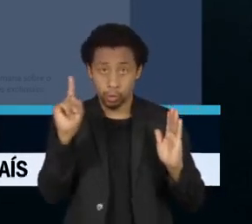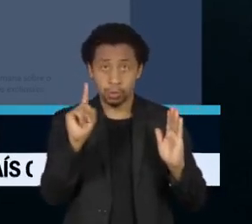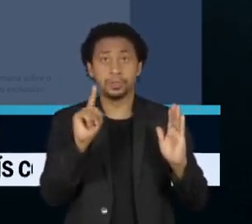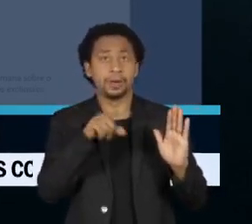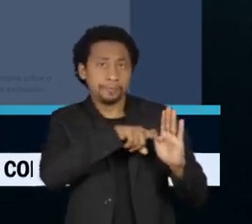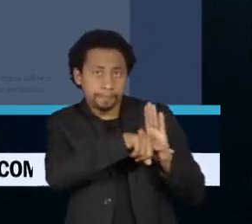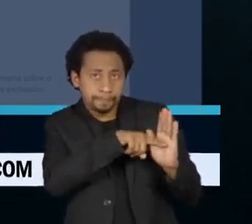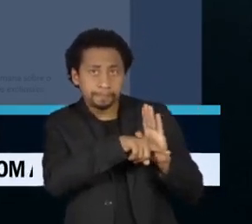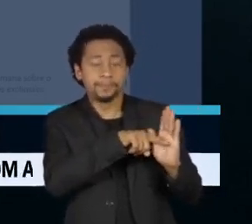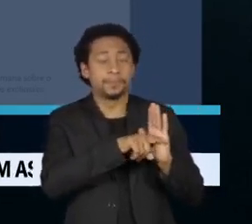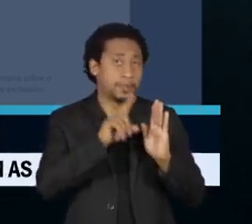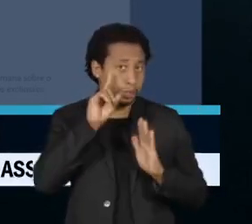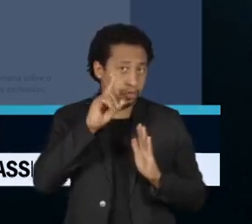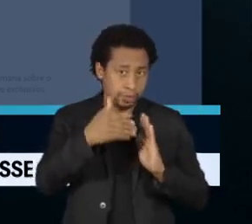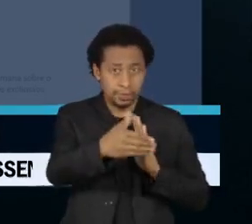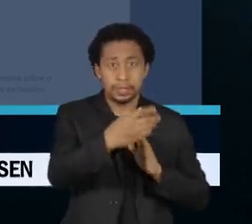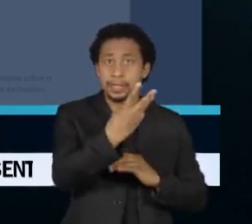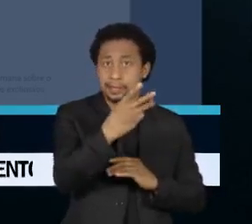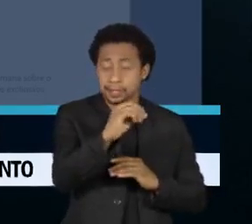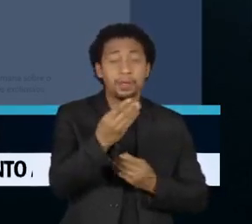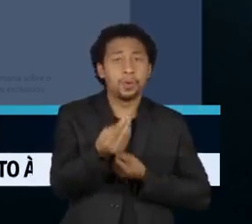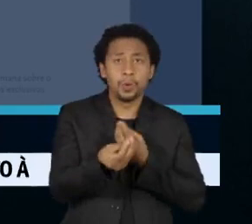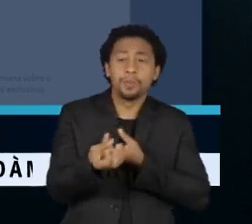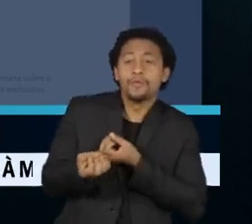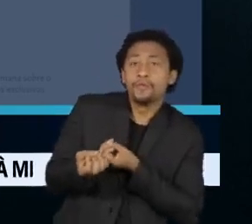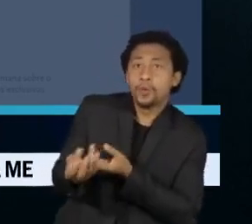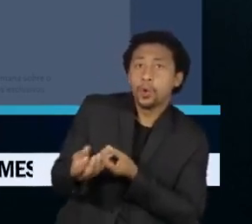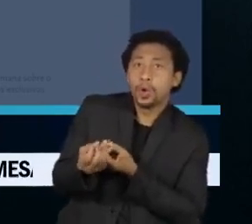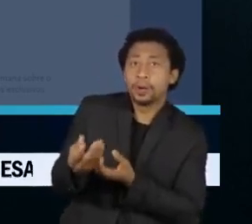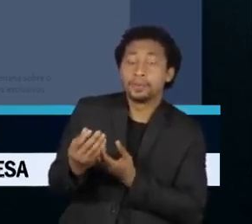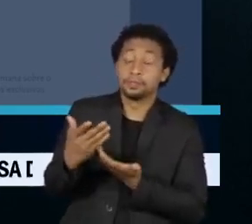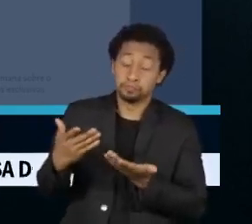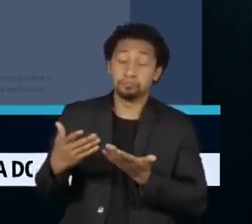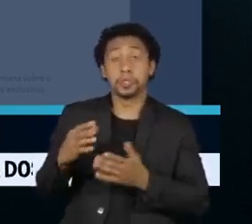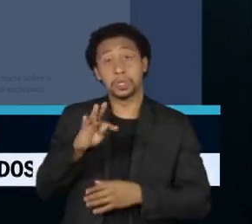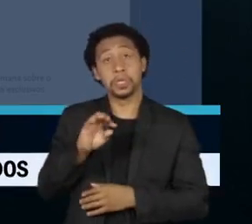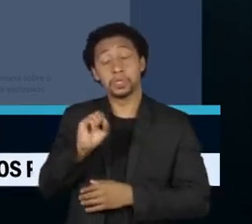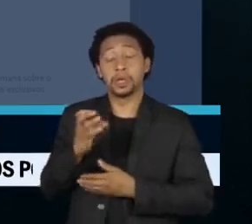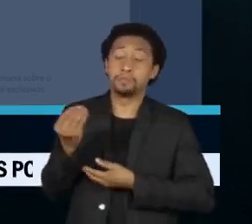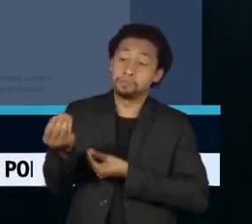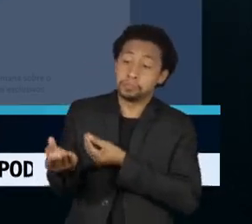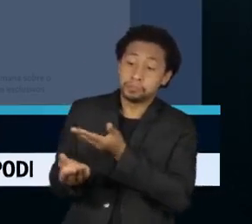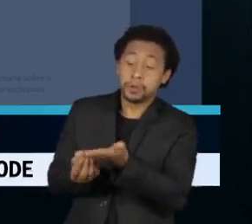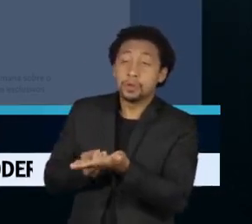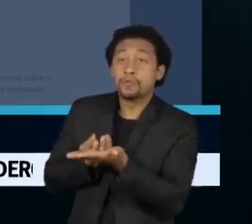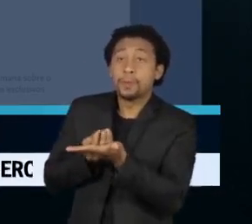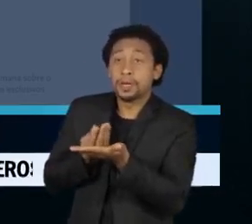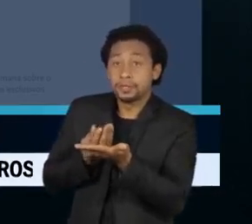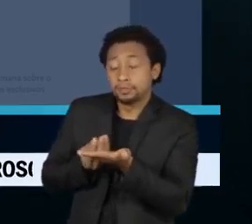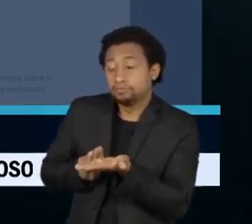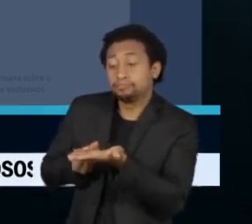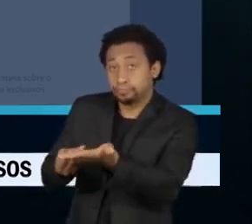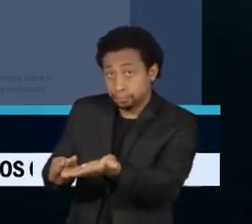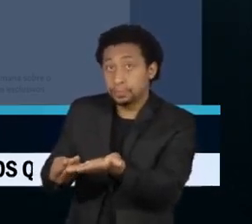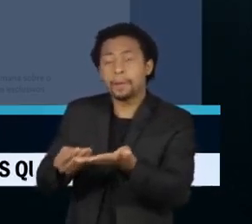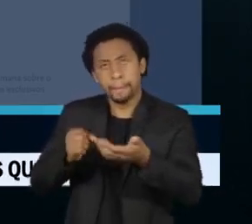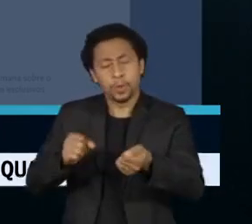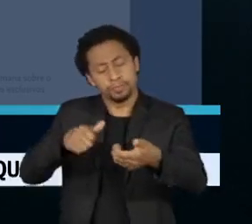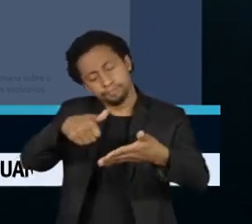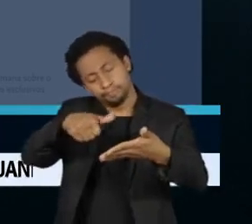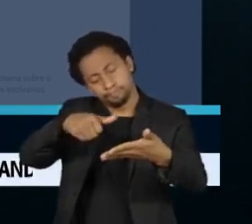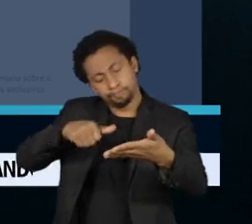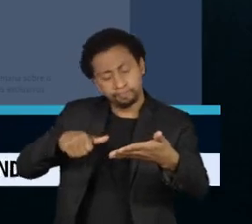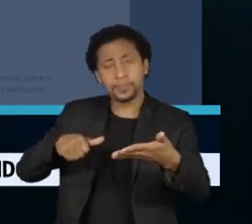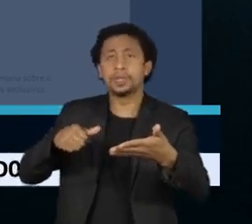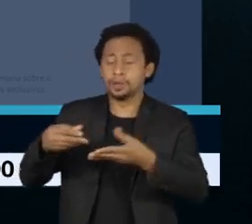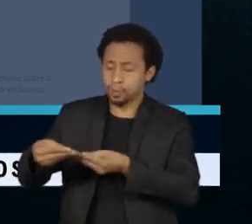envolve a coleta e análise de dados fornecidos pela própria Justiça Eleitoral. Com essas informações, é possível fazer, por exemplo,